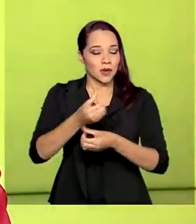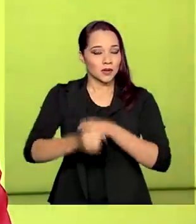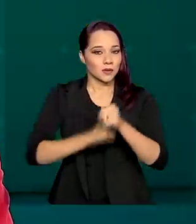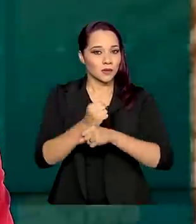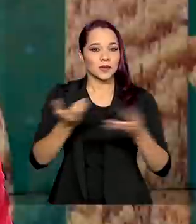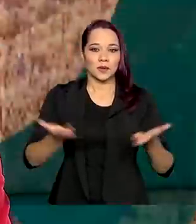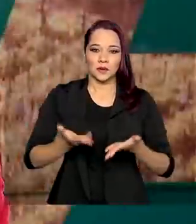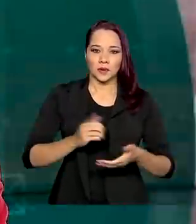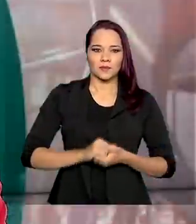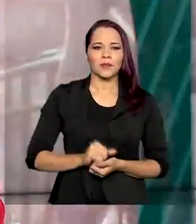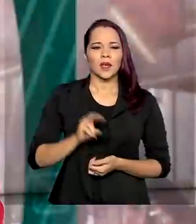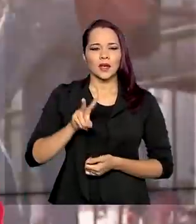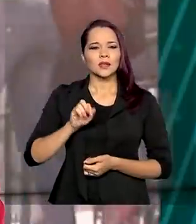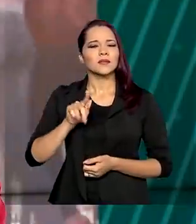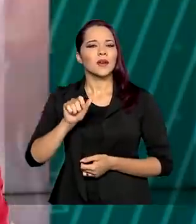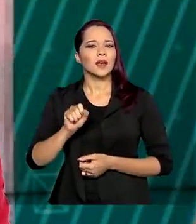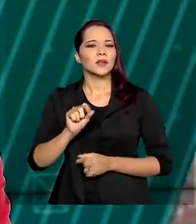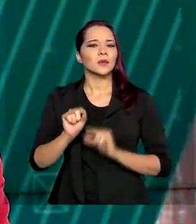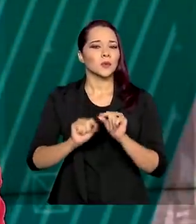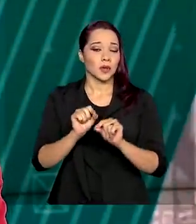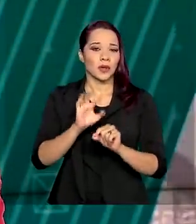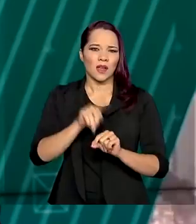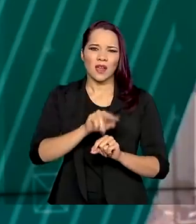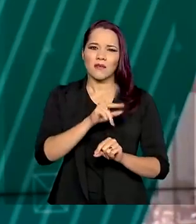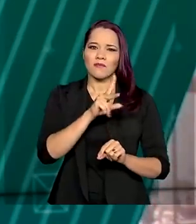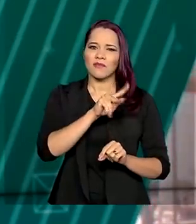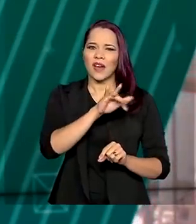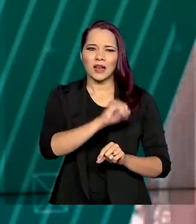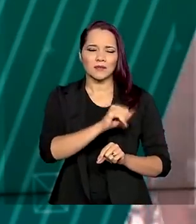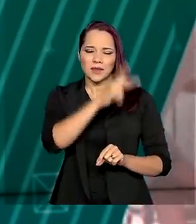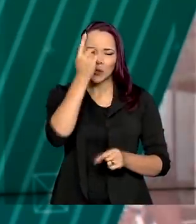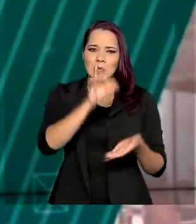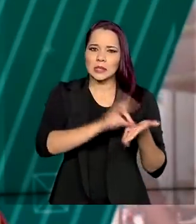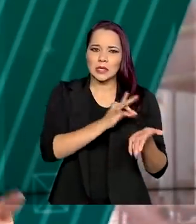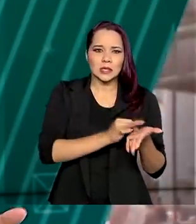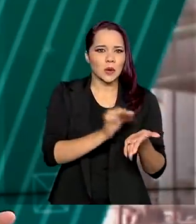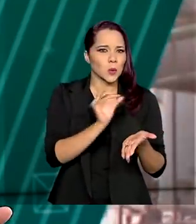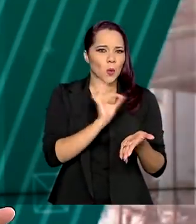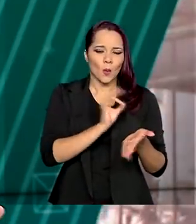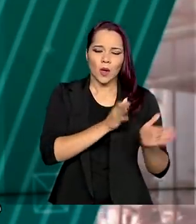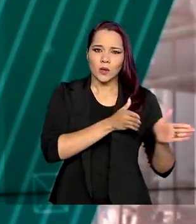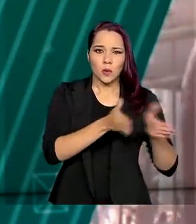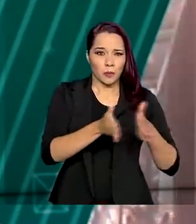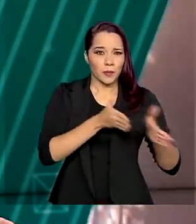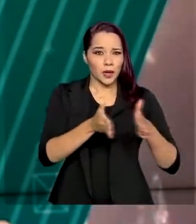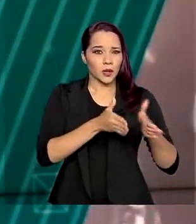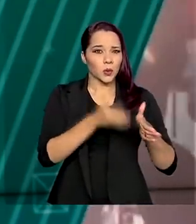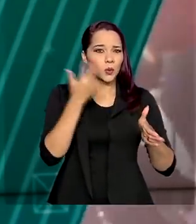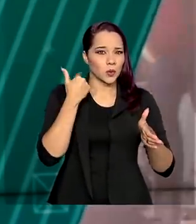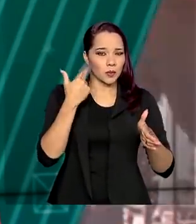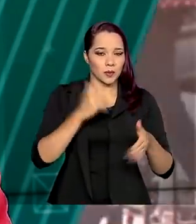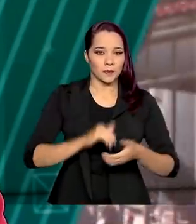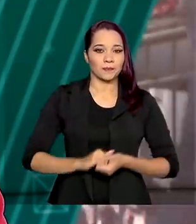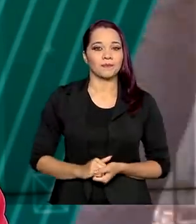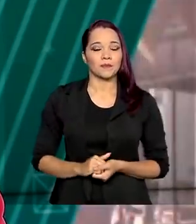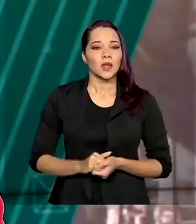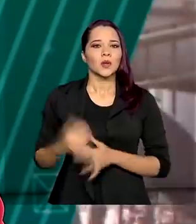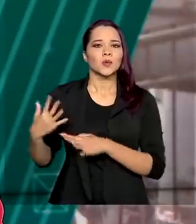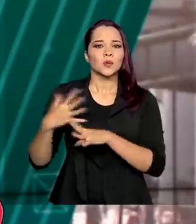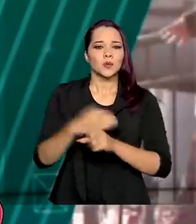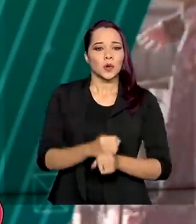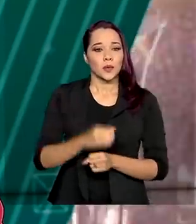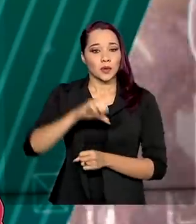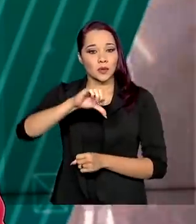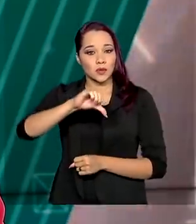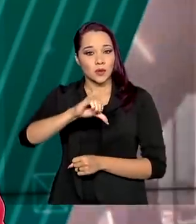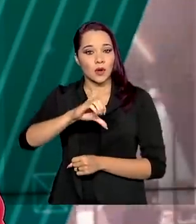deste ano. As vagas remanescentes são aquelas que não foram ocupadas no decorrer do processo seletivo regular. Ao todo, serão